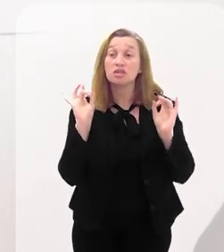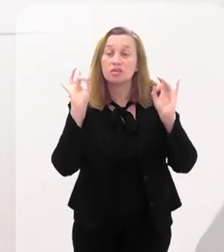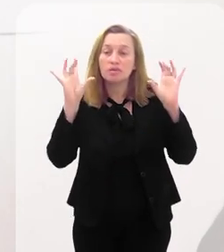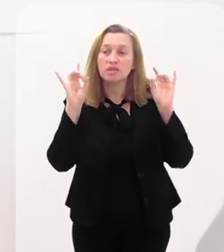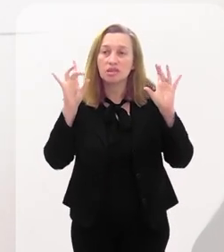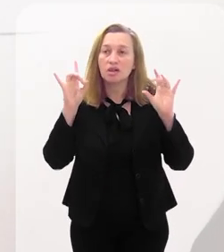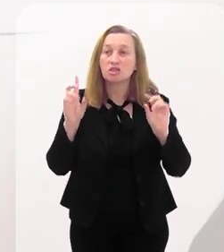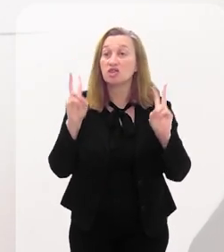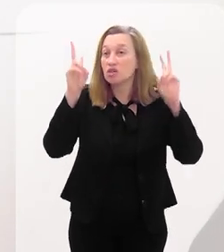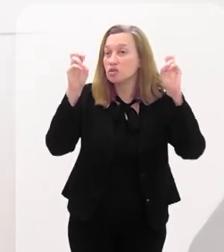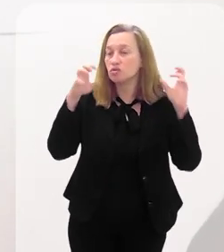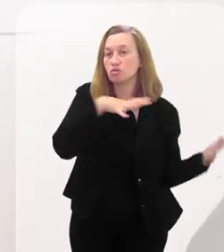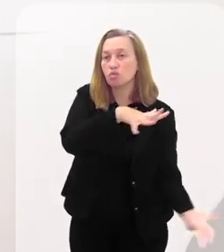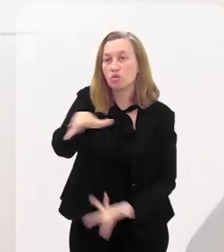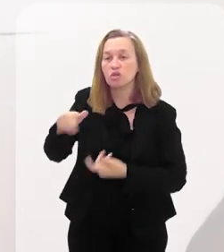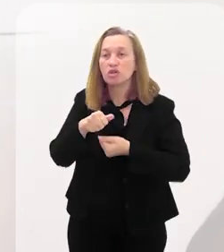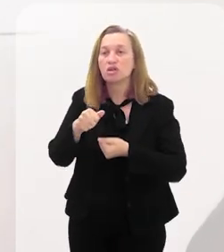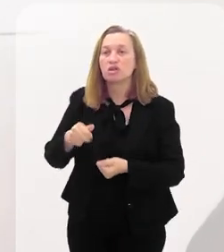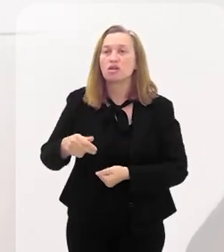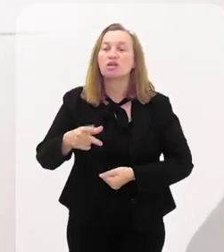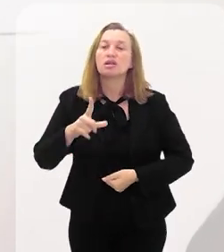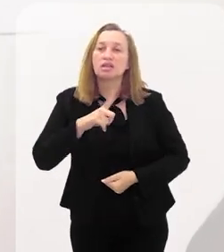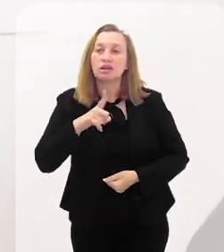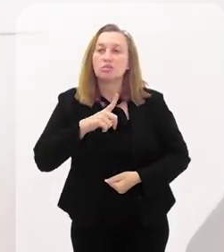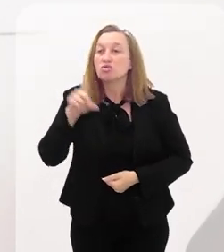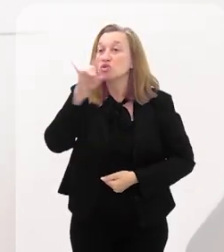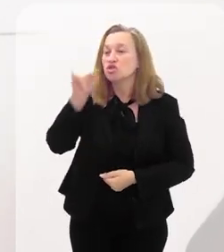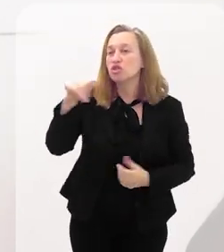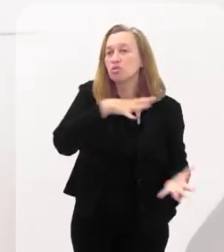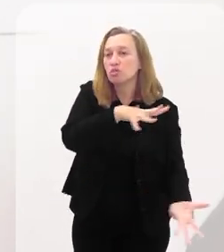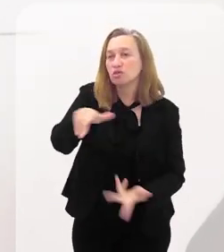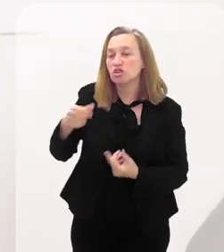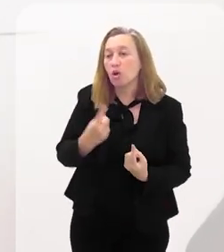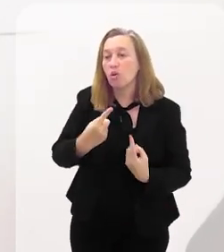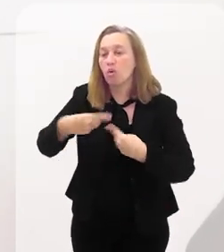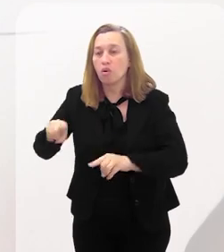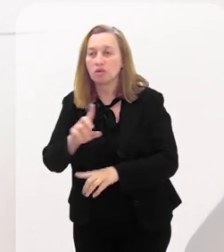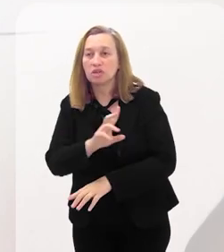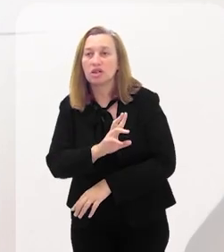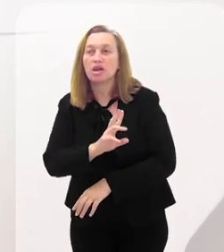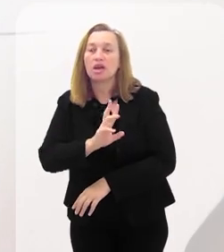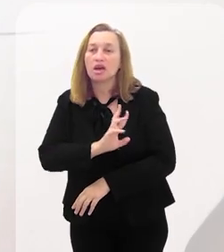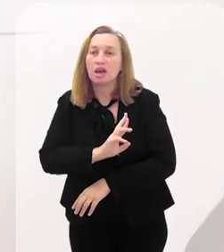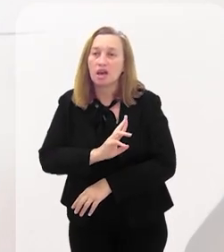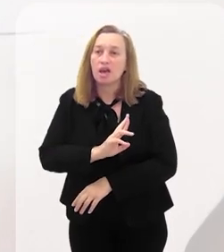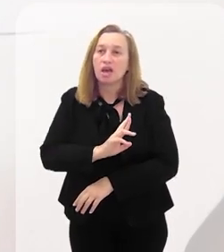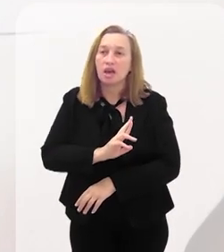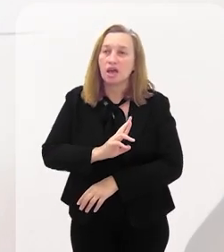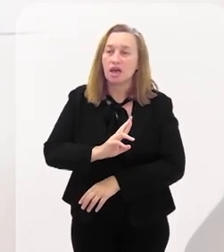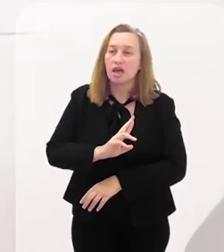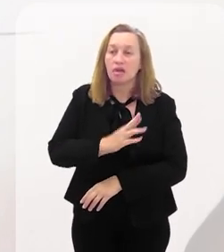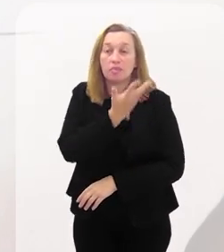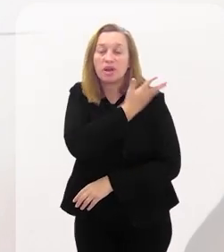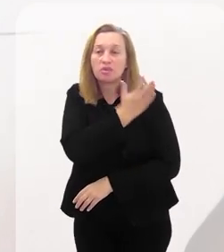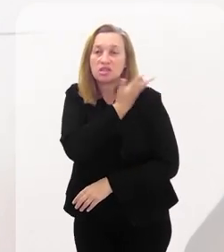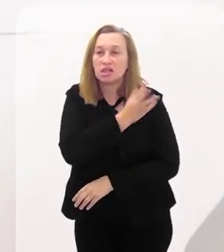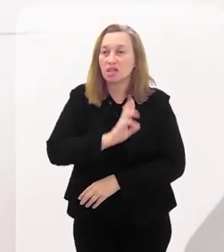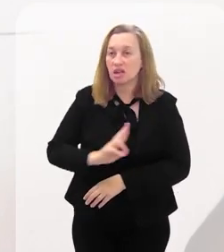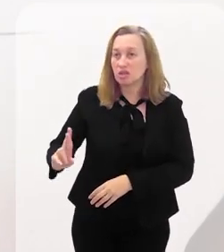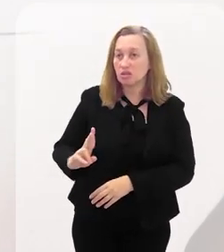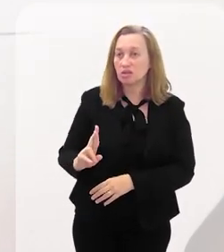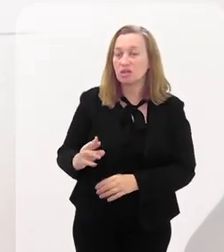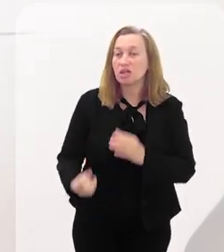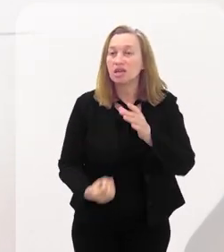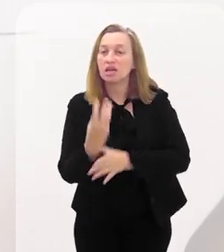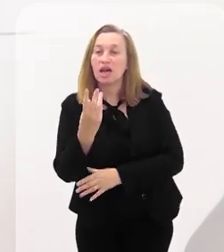questões mundiais. E nós estamos aqui com o Dia Mundial da Tolerância, dia 16 de novembro, que foi instituído pela ONU